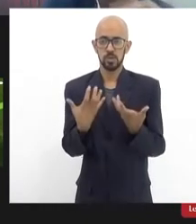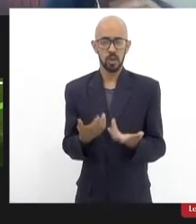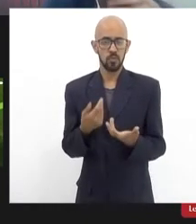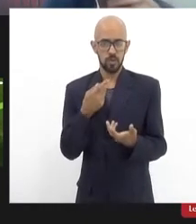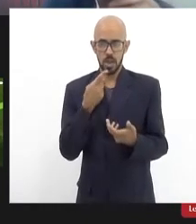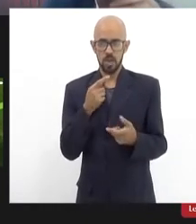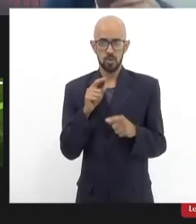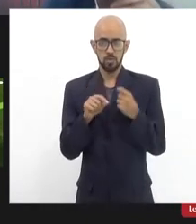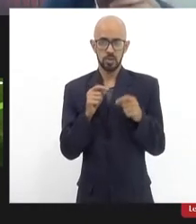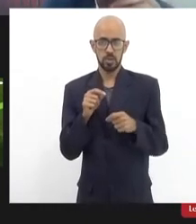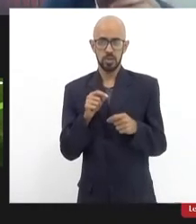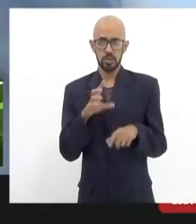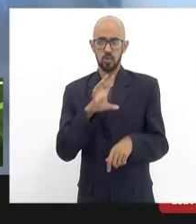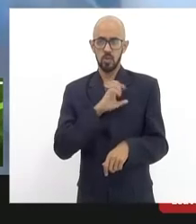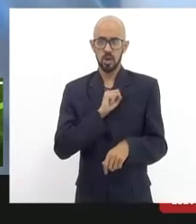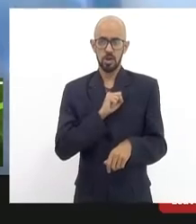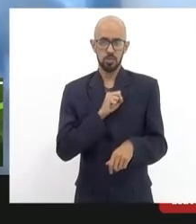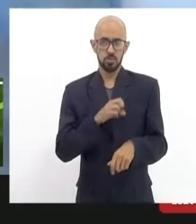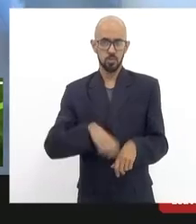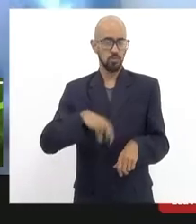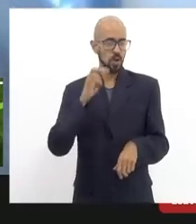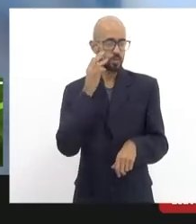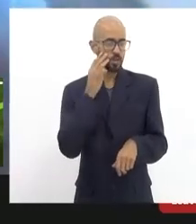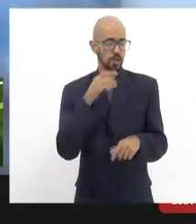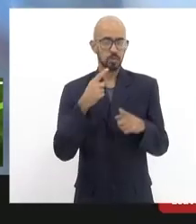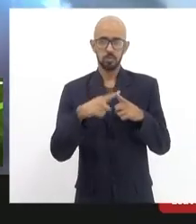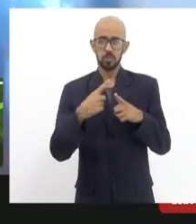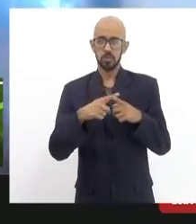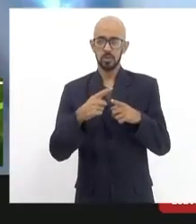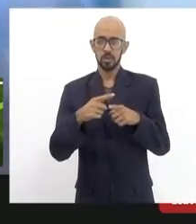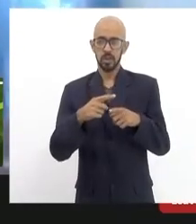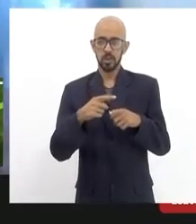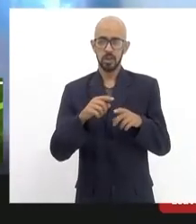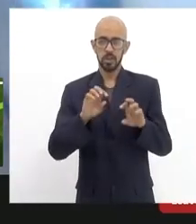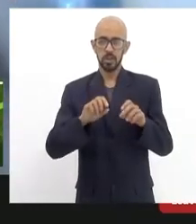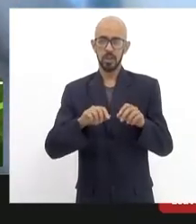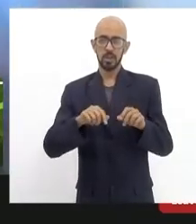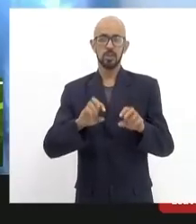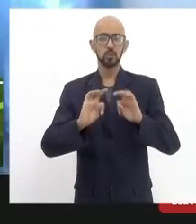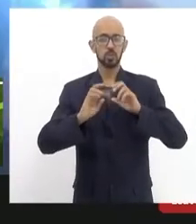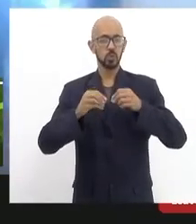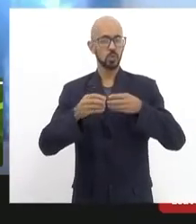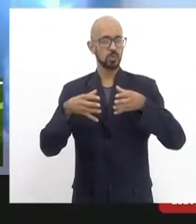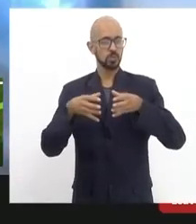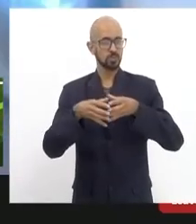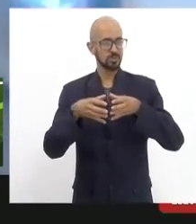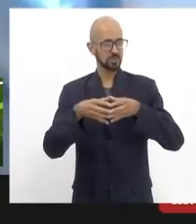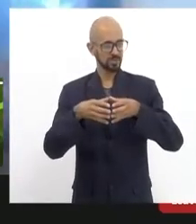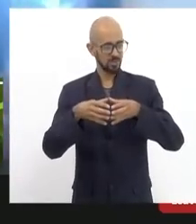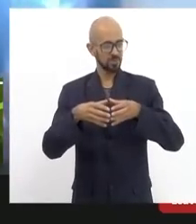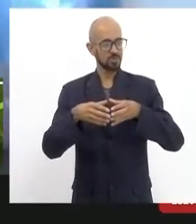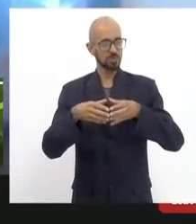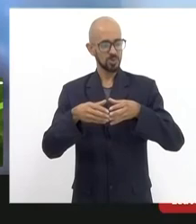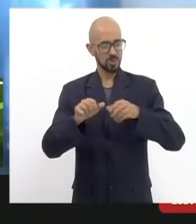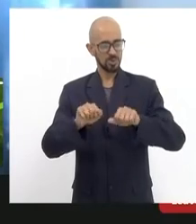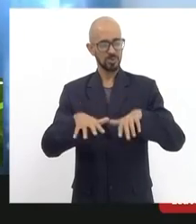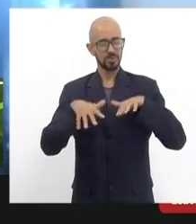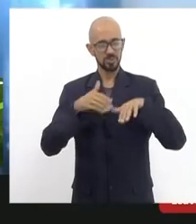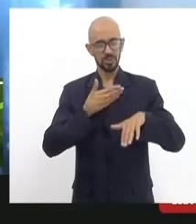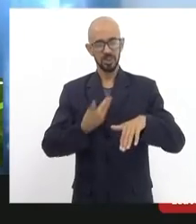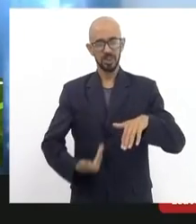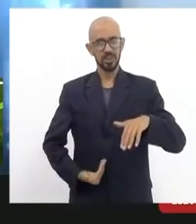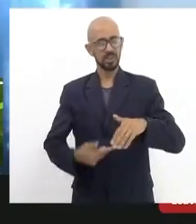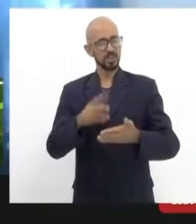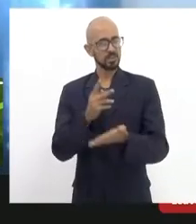adoro o Valdeque que não tem uma audiência que ele não faz pelo menos duas ou três propostas objetivas e factíveis